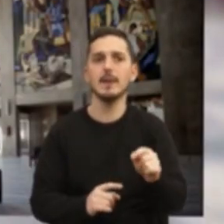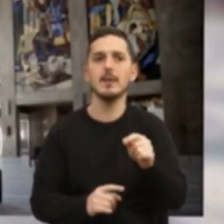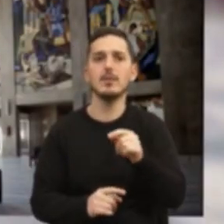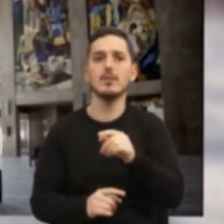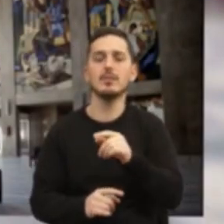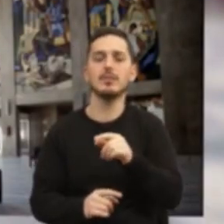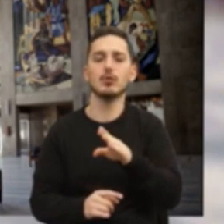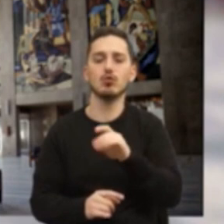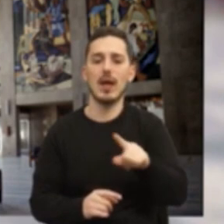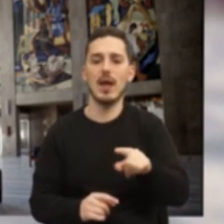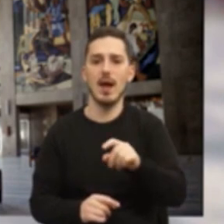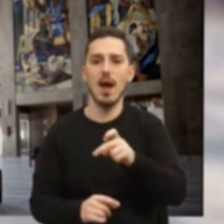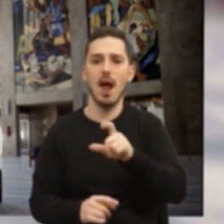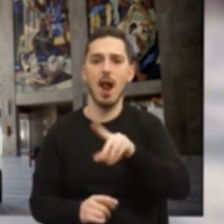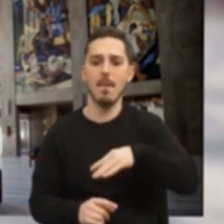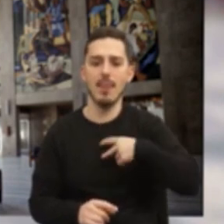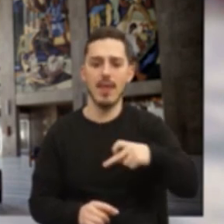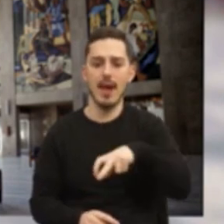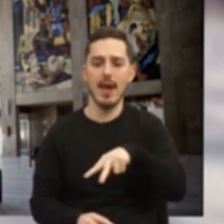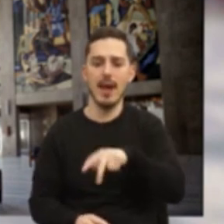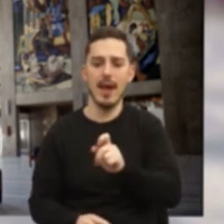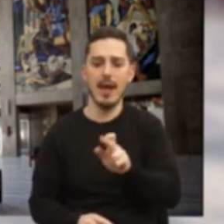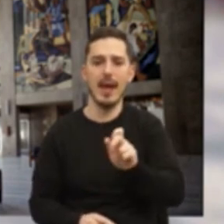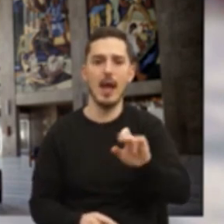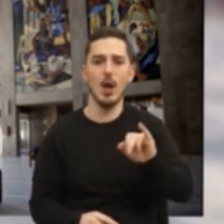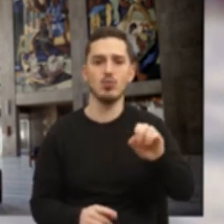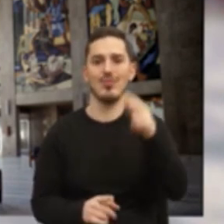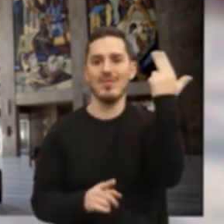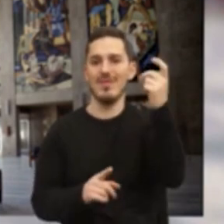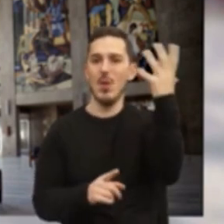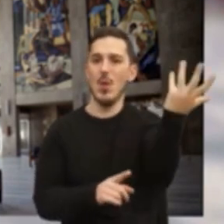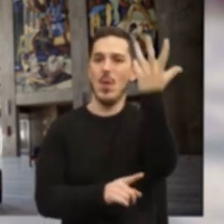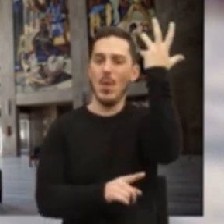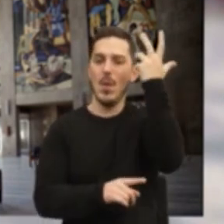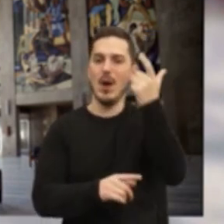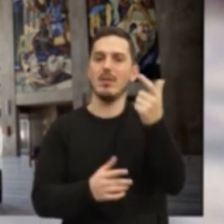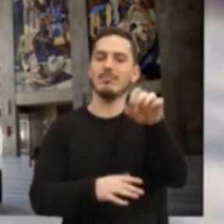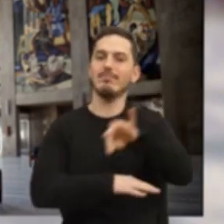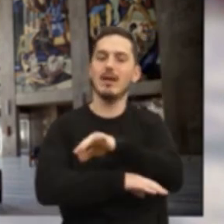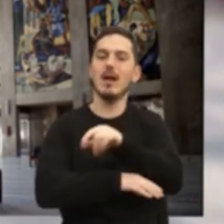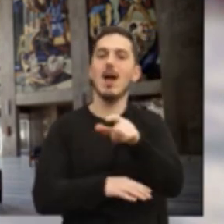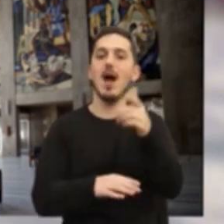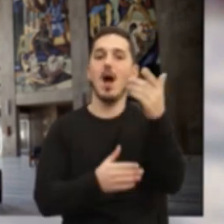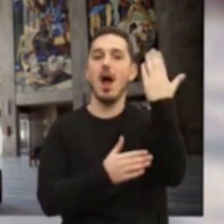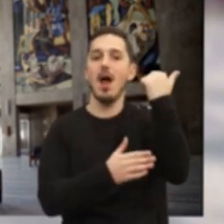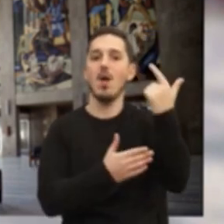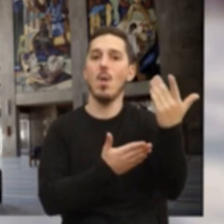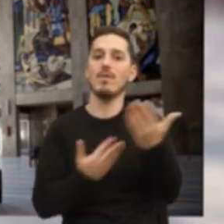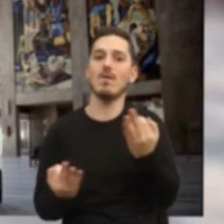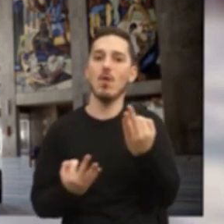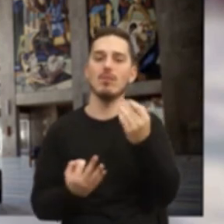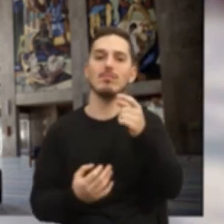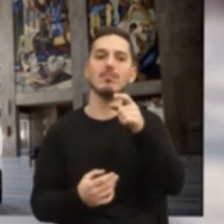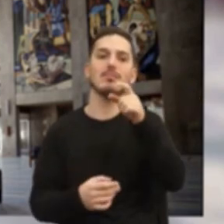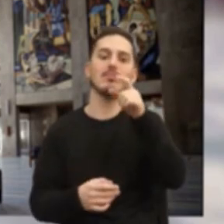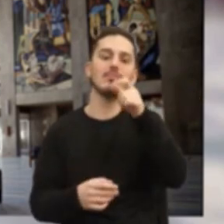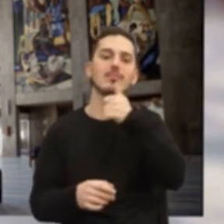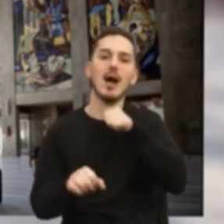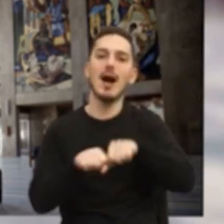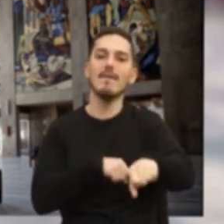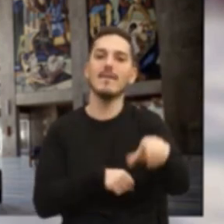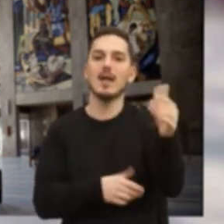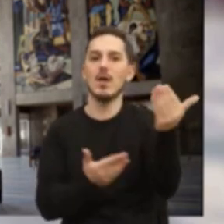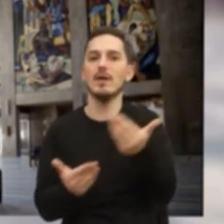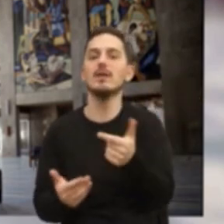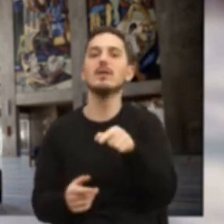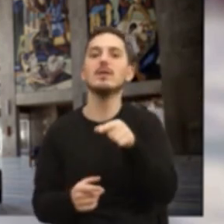O José de Almada de Negreiros, um dos maiores artistas modernistas portugueses do século XX, foi convidado pelo regime na altura para a criação de 14 murais para ambas as